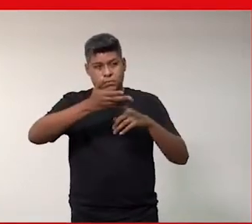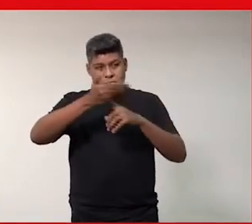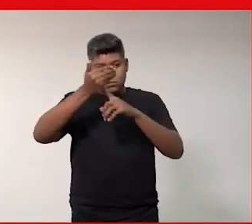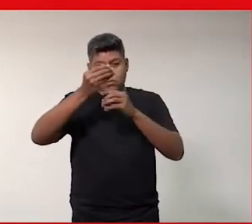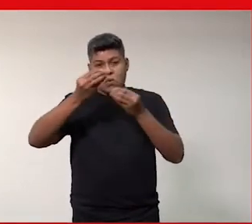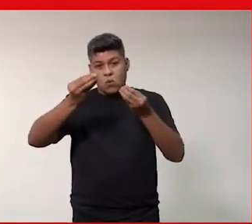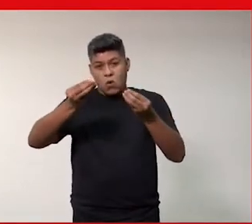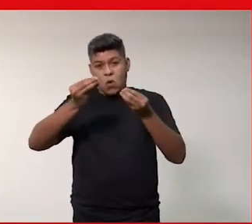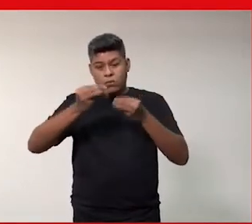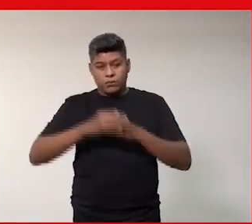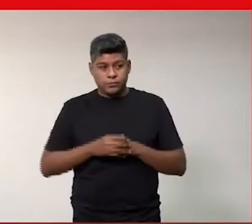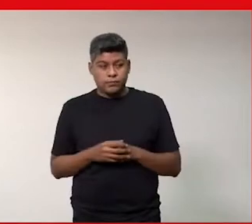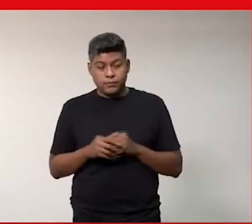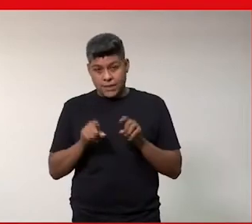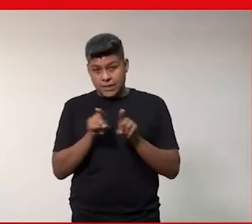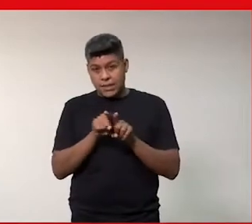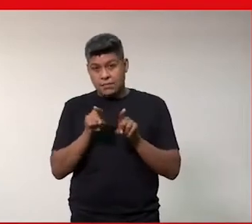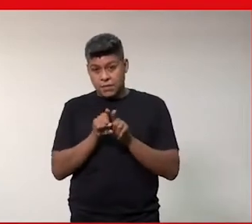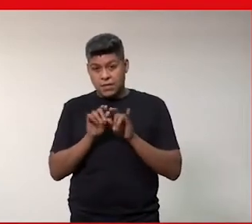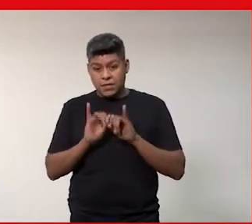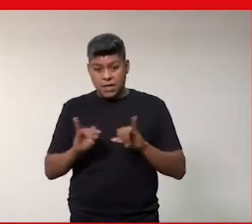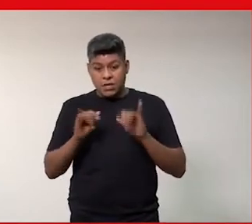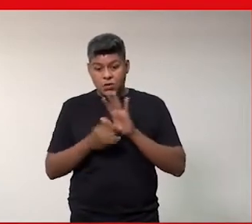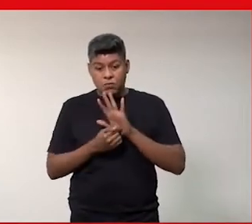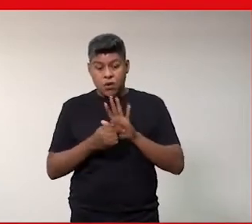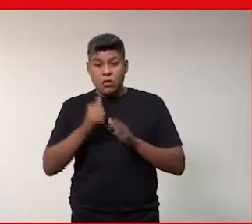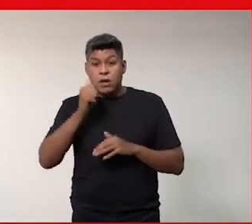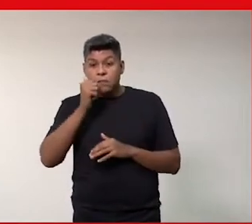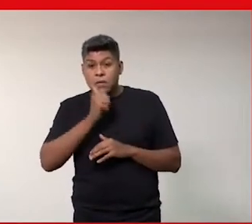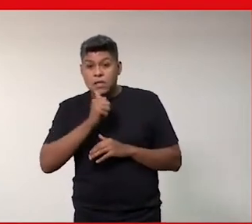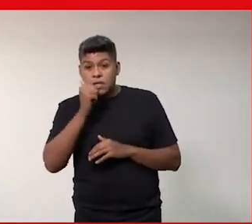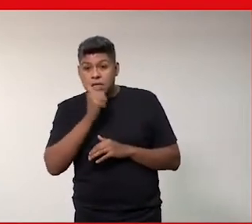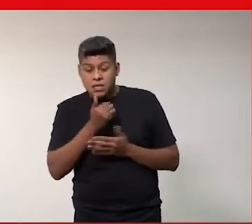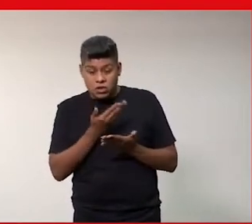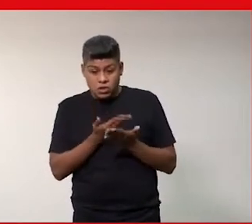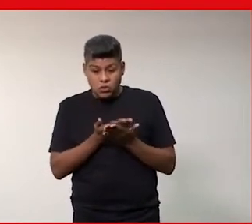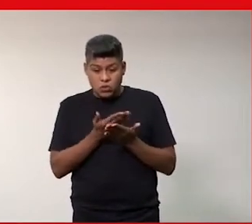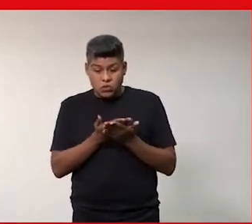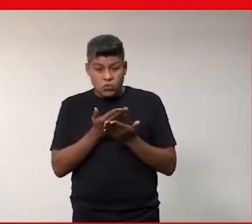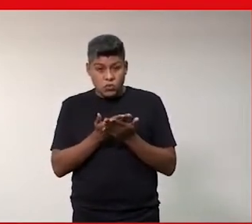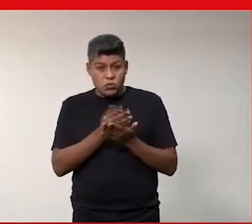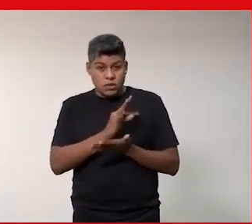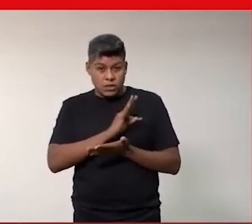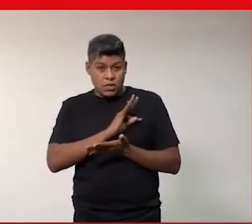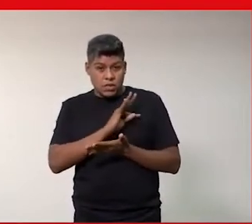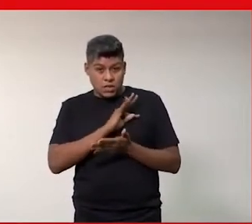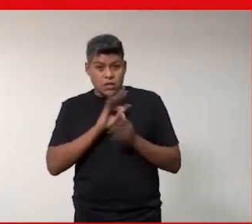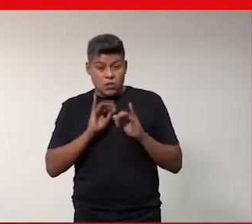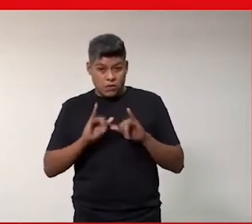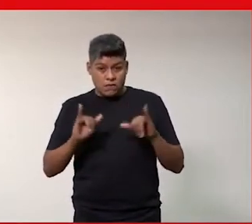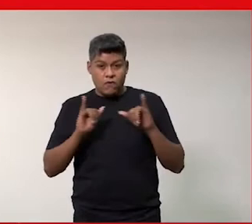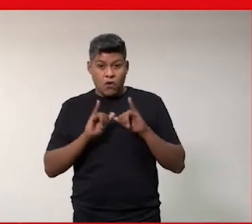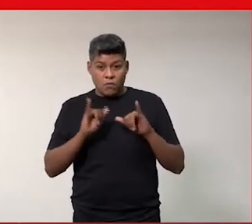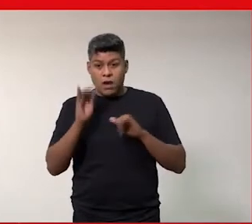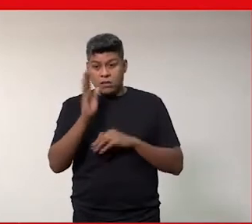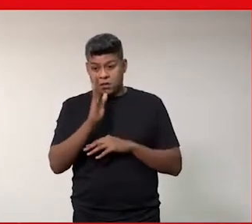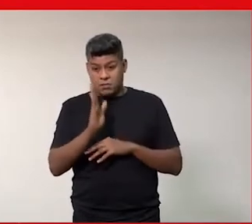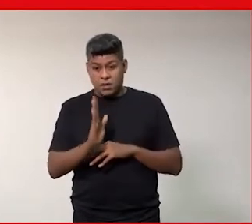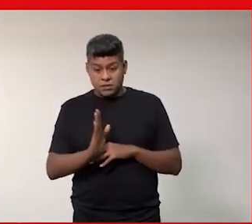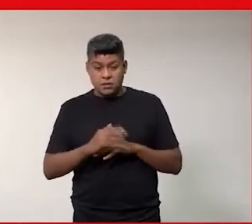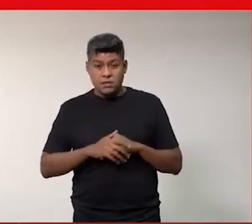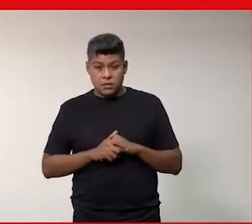travo também dados que mostram que as meninas que são estudantes do técnico de informática no Brasil